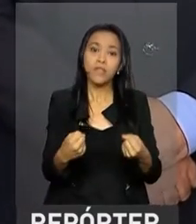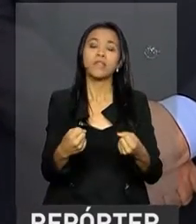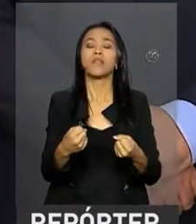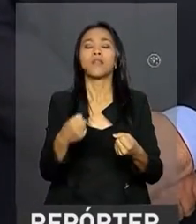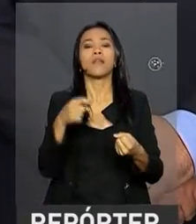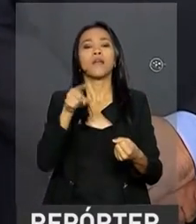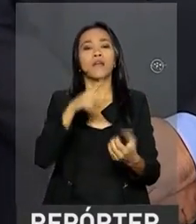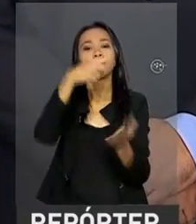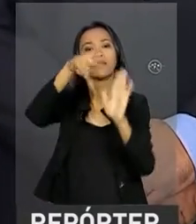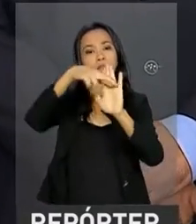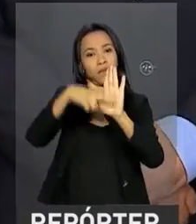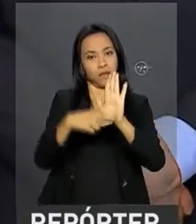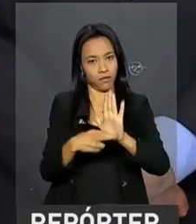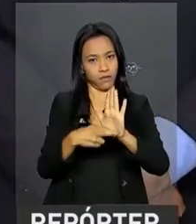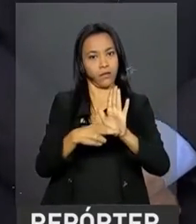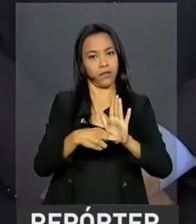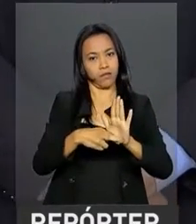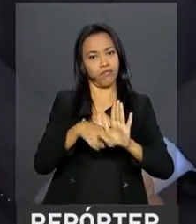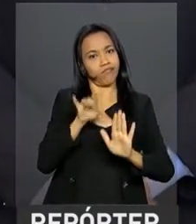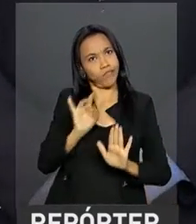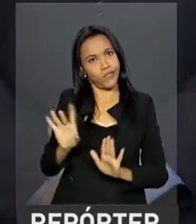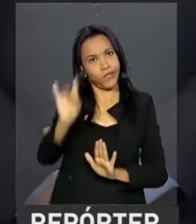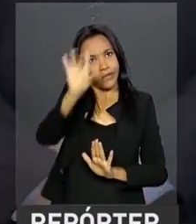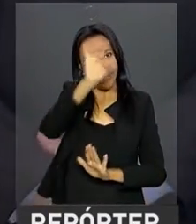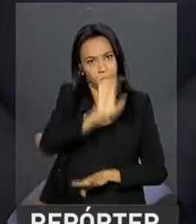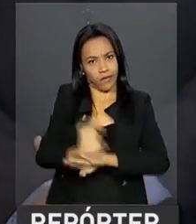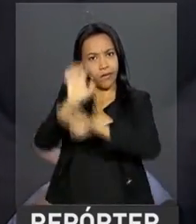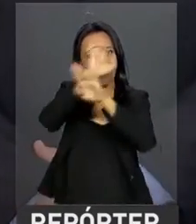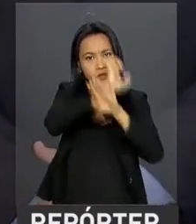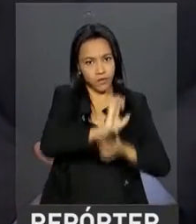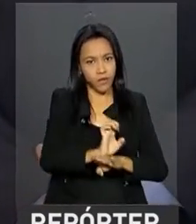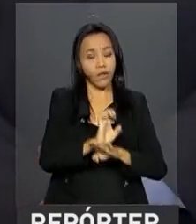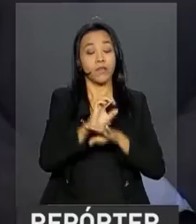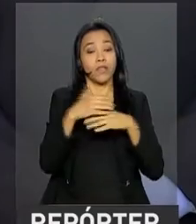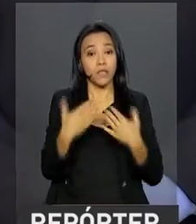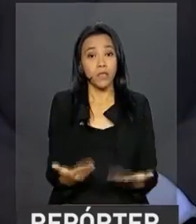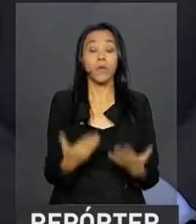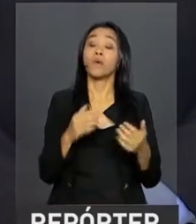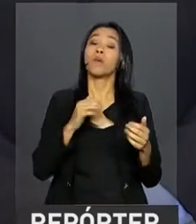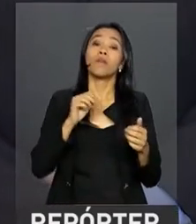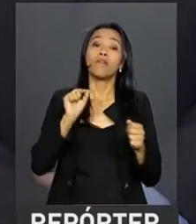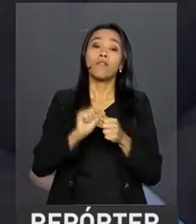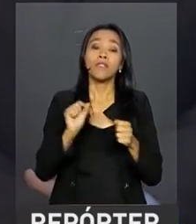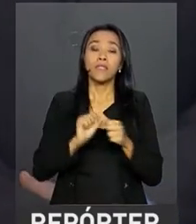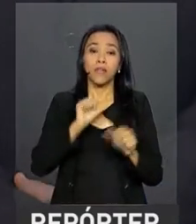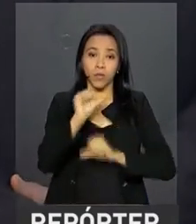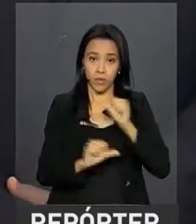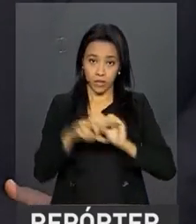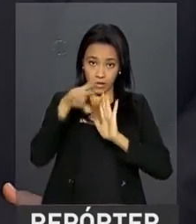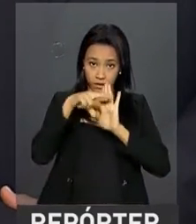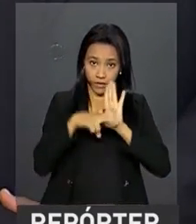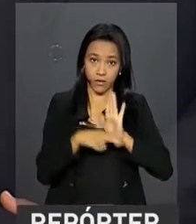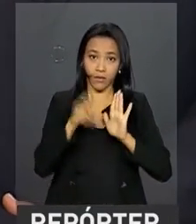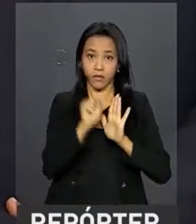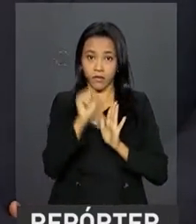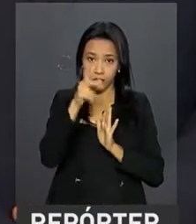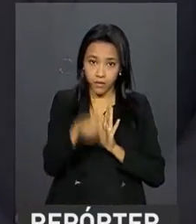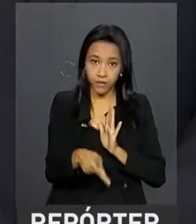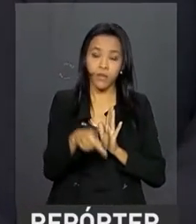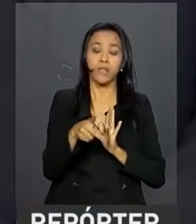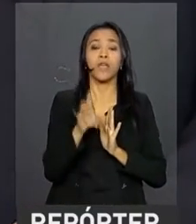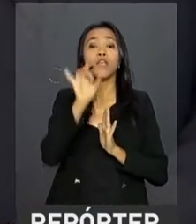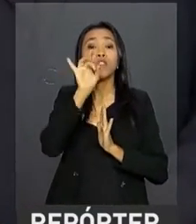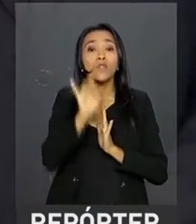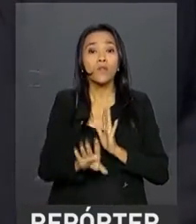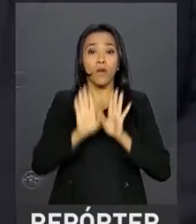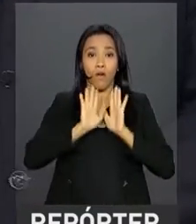federativo e, assim sendo, fazer a reforma da Previdência apenas referentemente aos